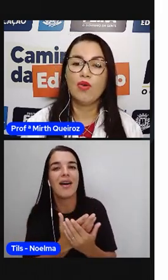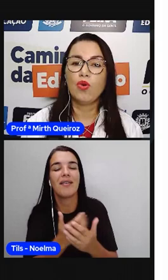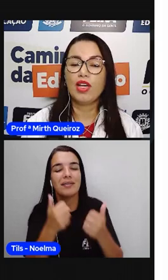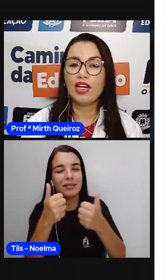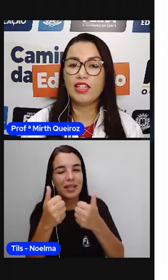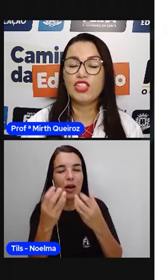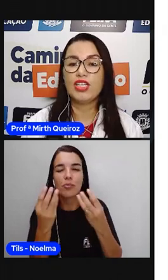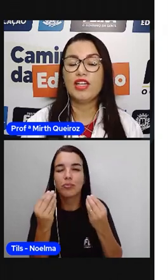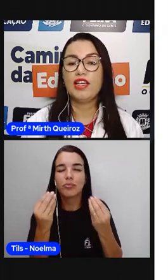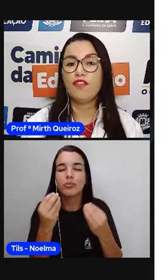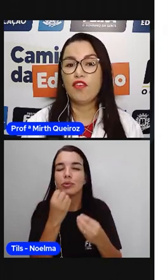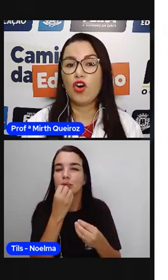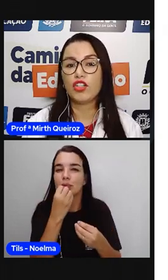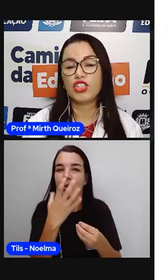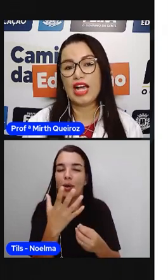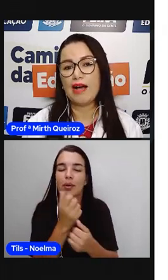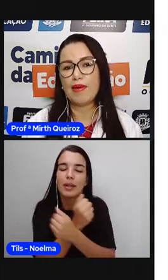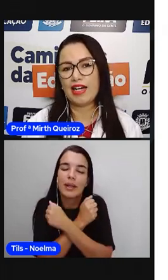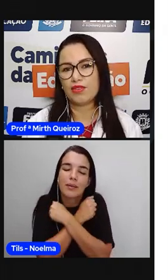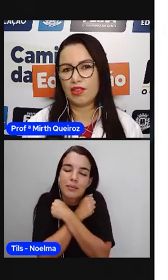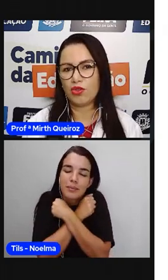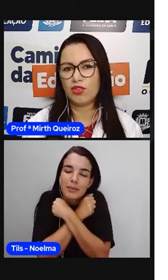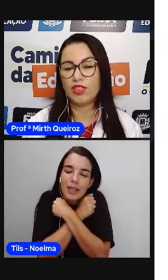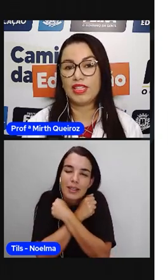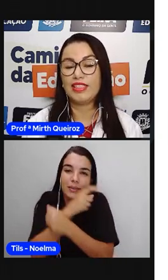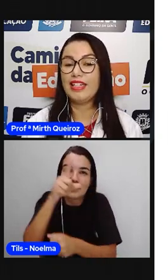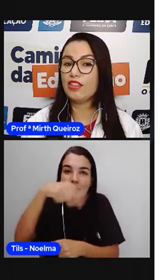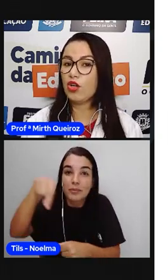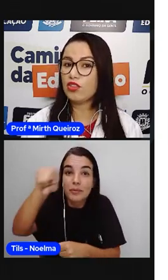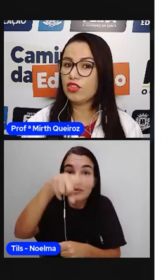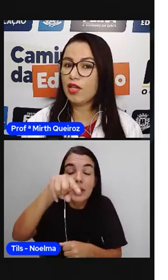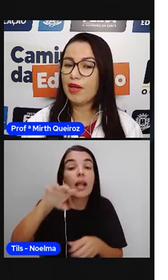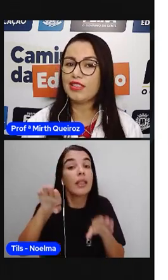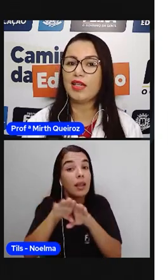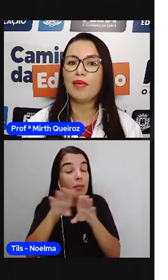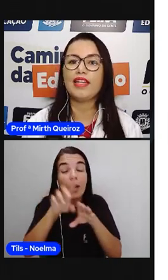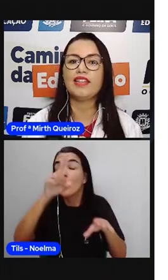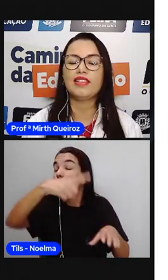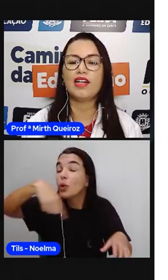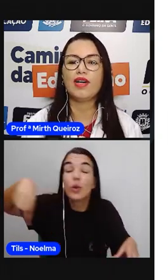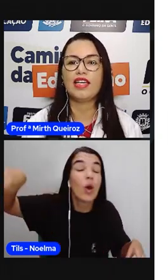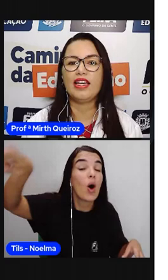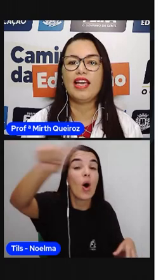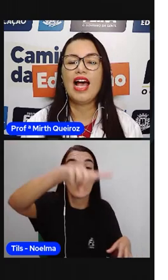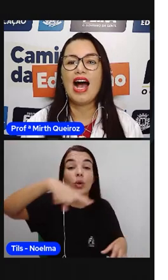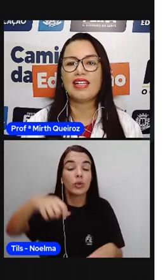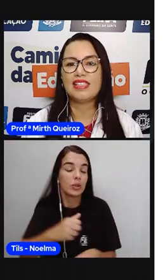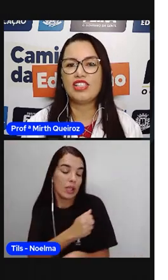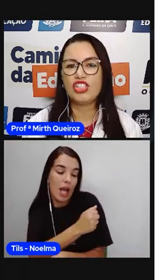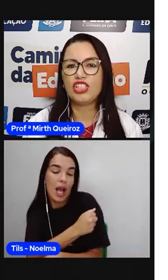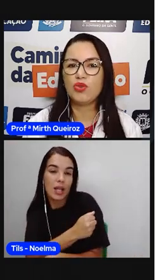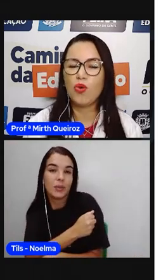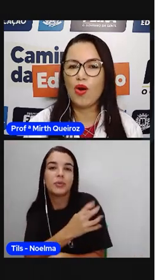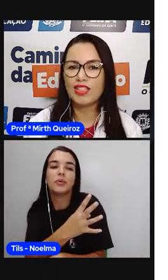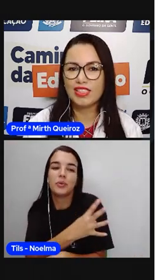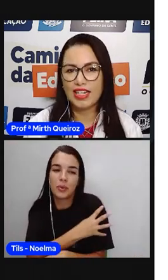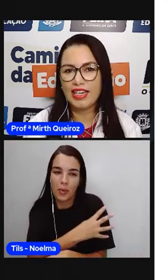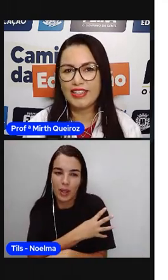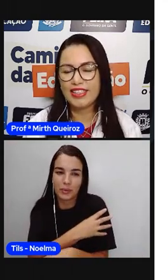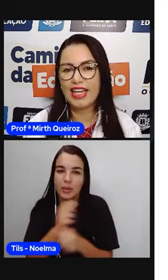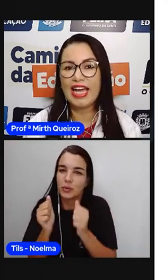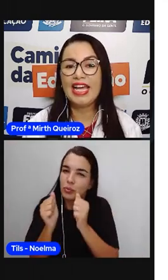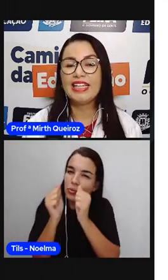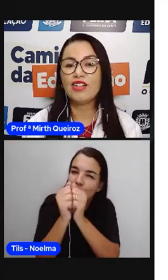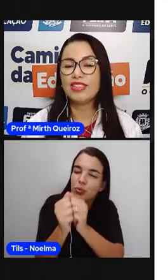Um grande e forte abraço a todos vocês e todos os demais também que estão aqui assistindo com a